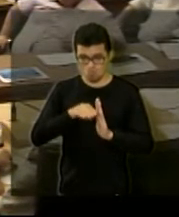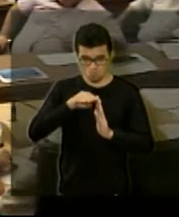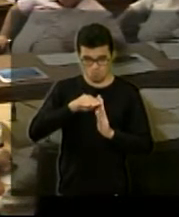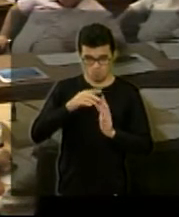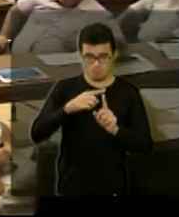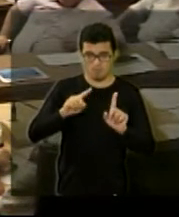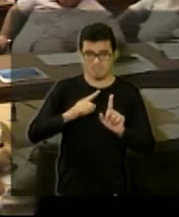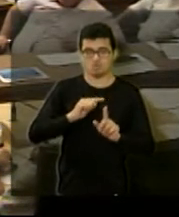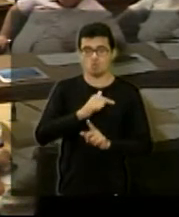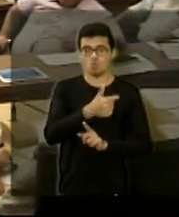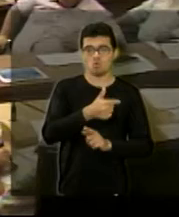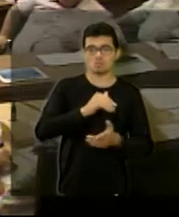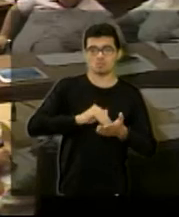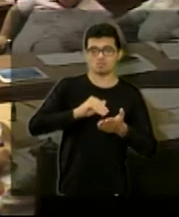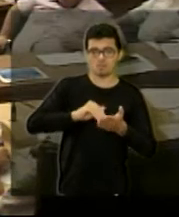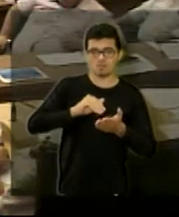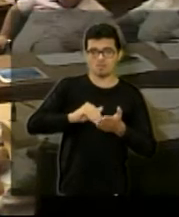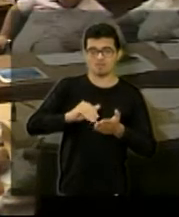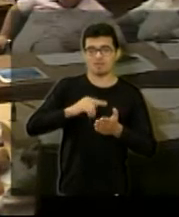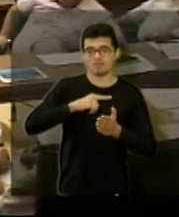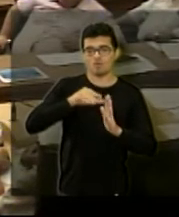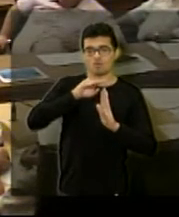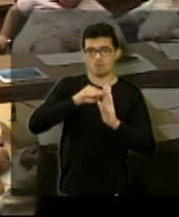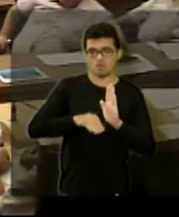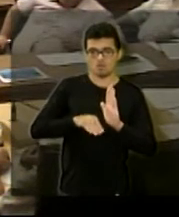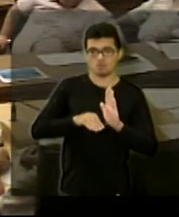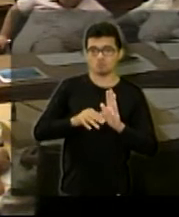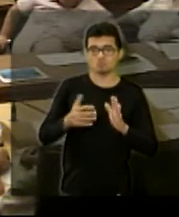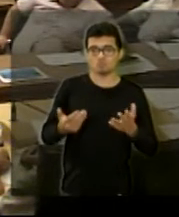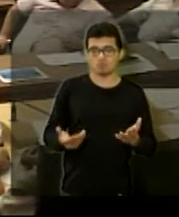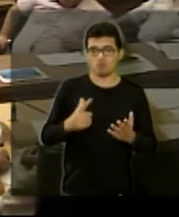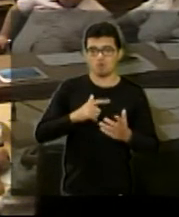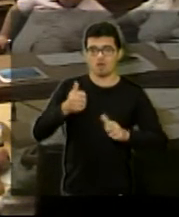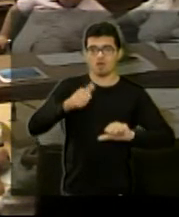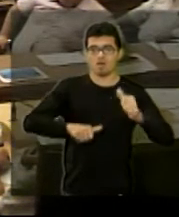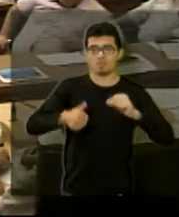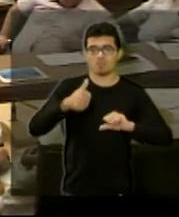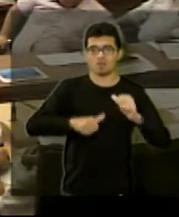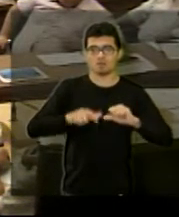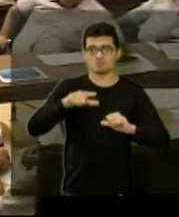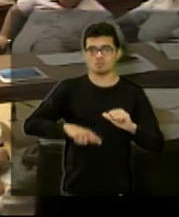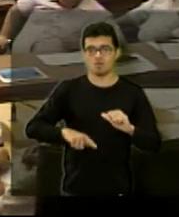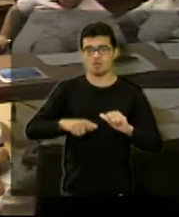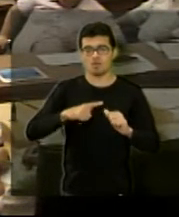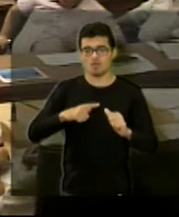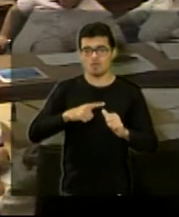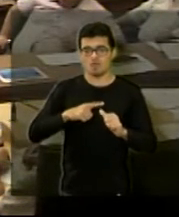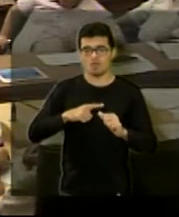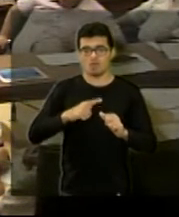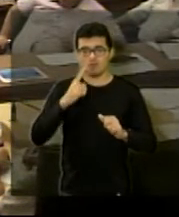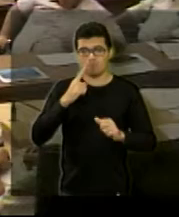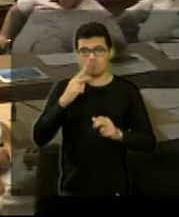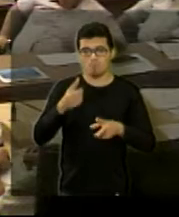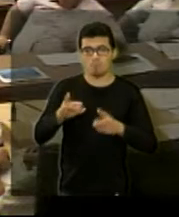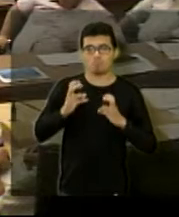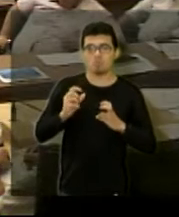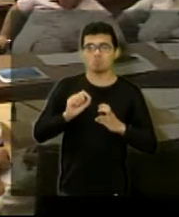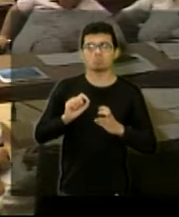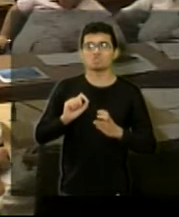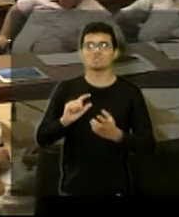tiveram outras que tiveram uma redução. Essa análise foi feita de acordo com o que vem sendo executado.